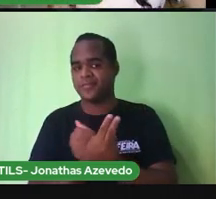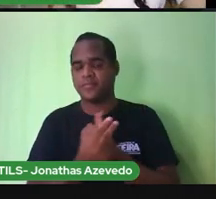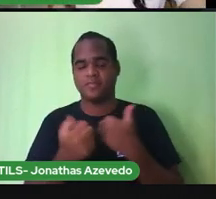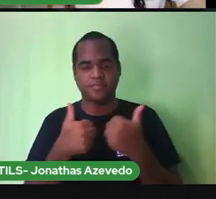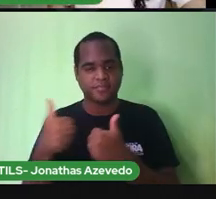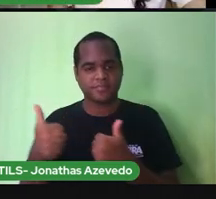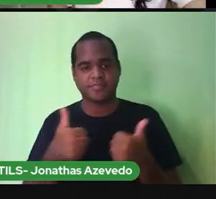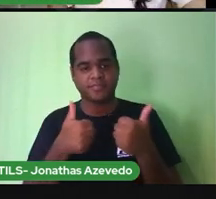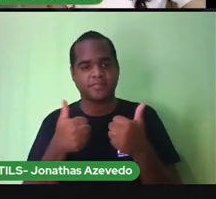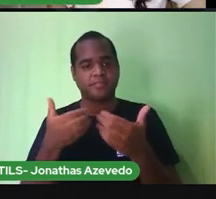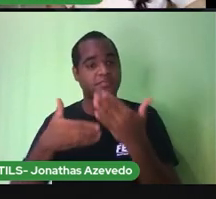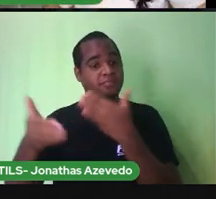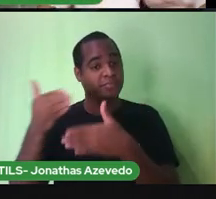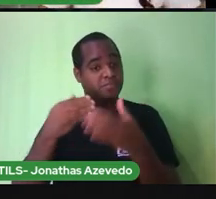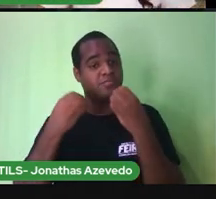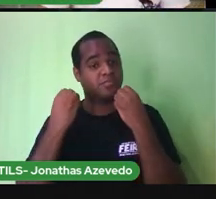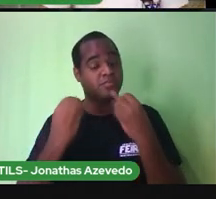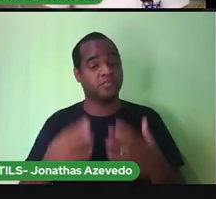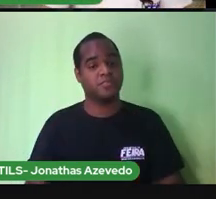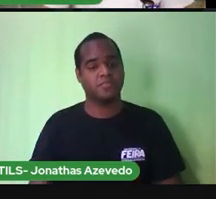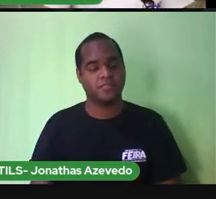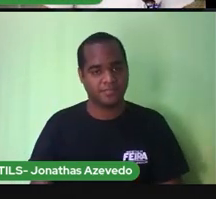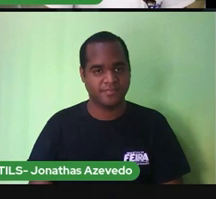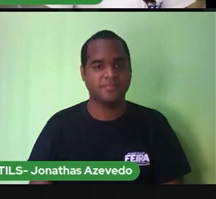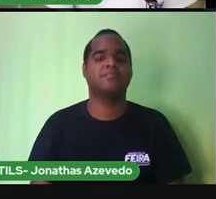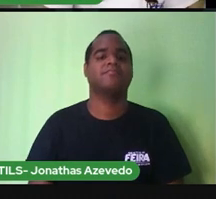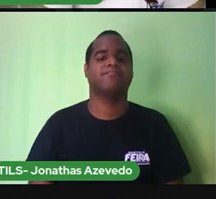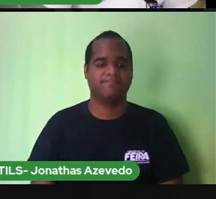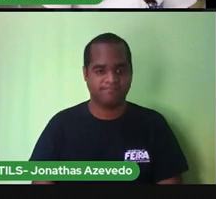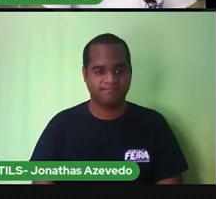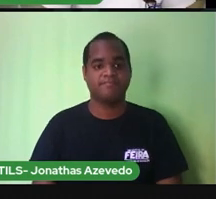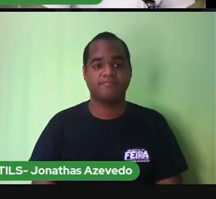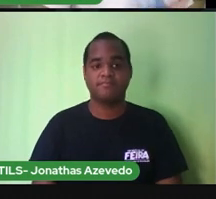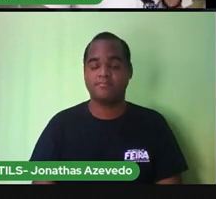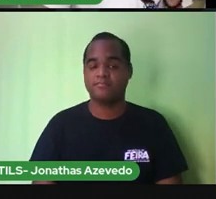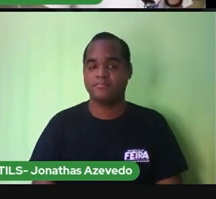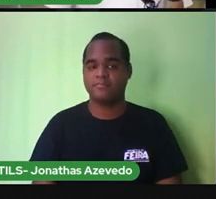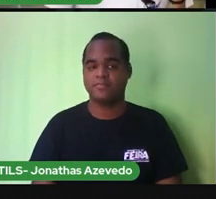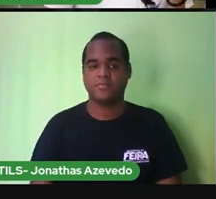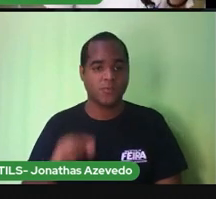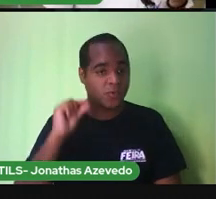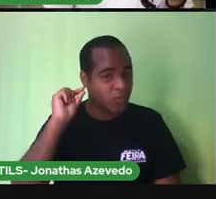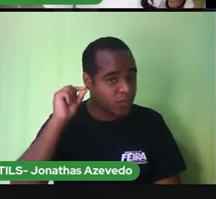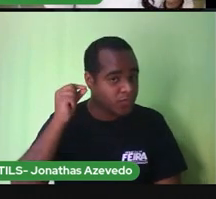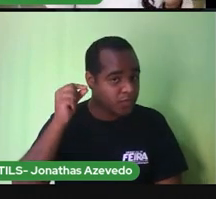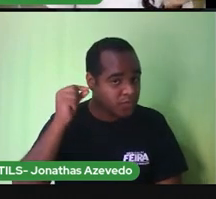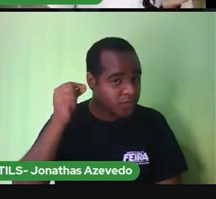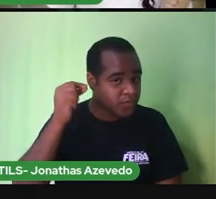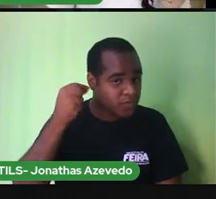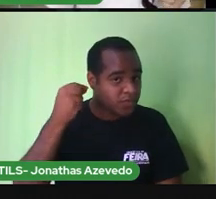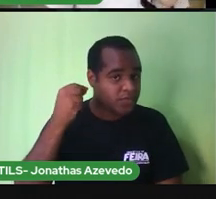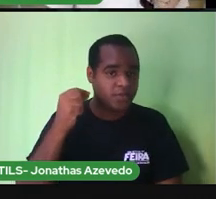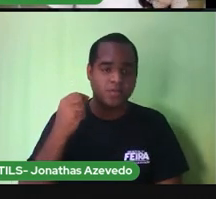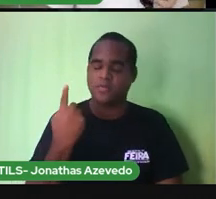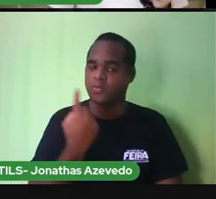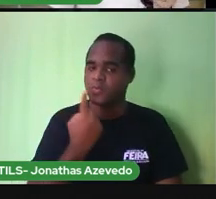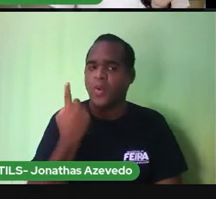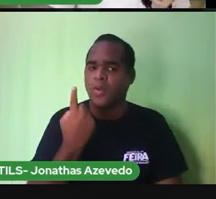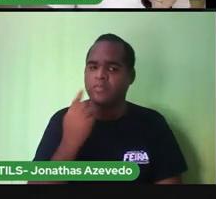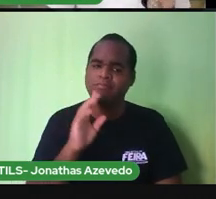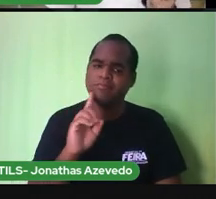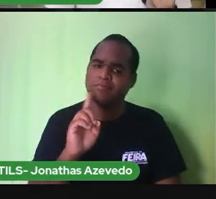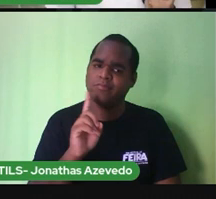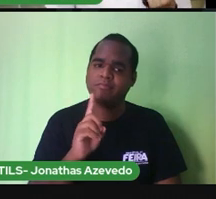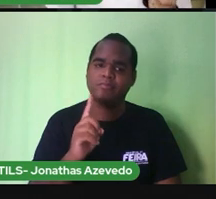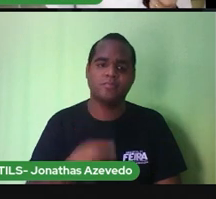o hidratante é legal da gente usar. O cotonete, criança não usa cotonete sozinha, viu?